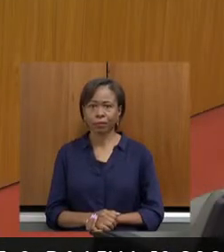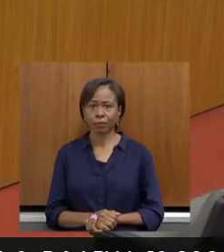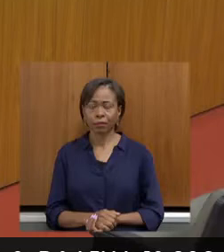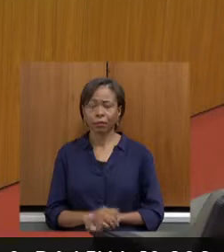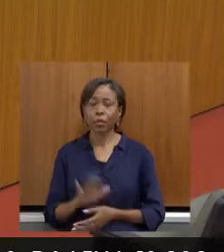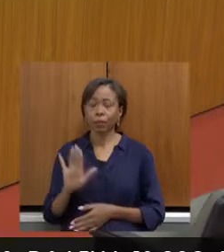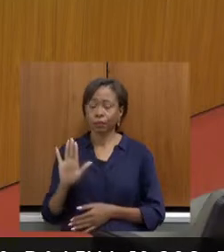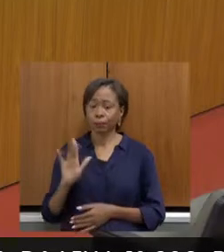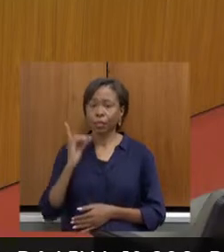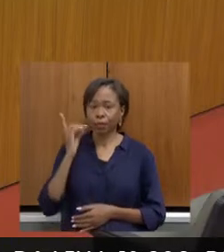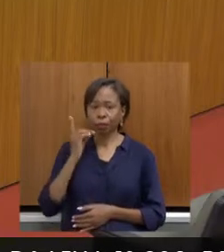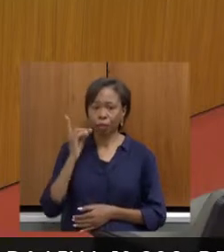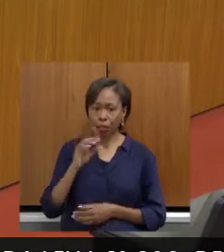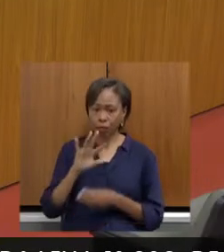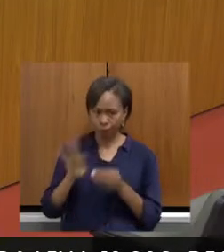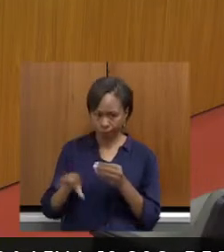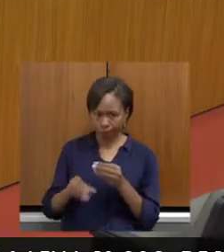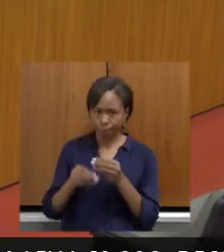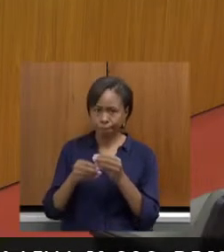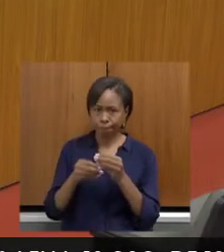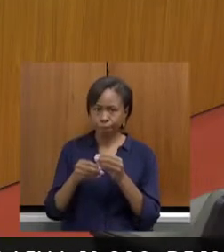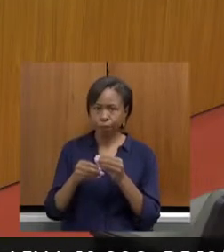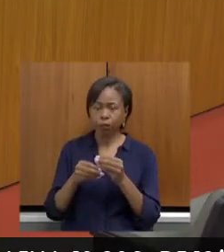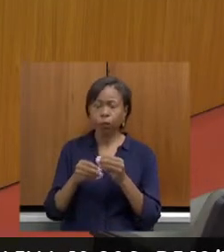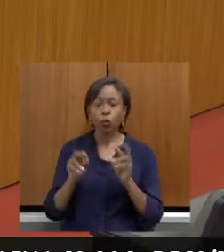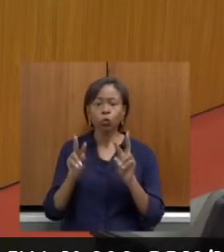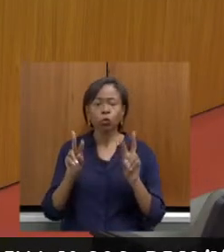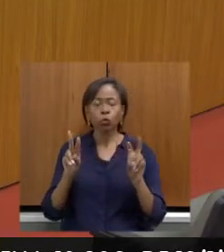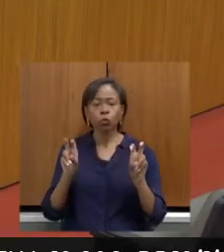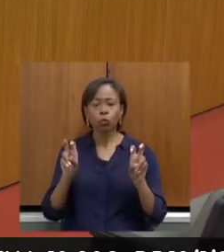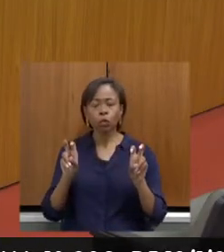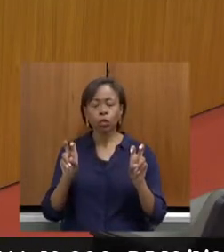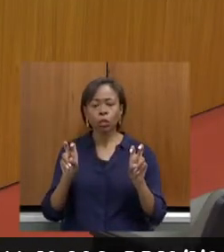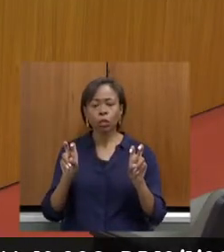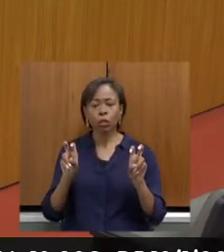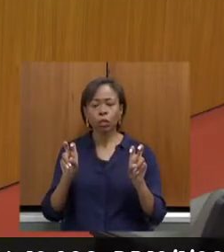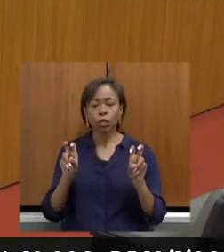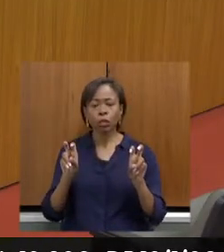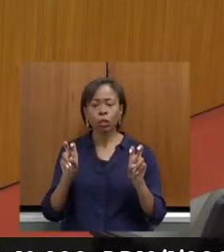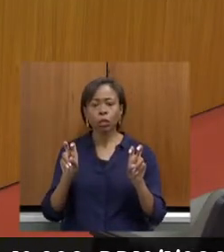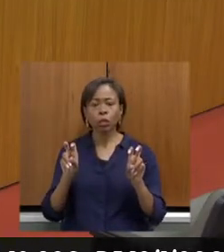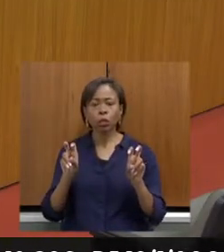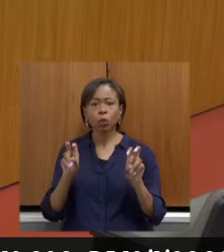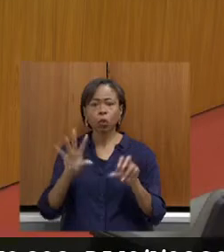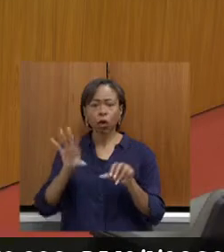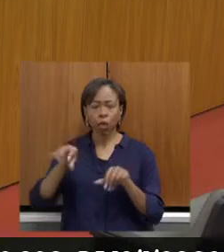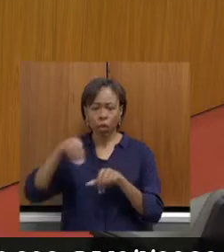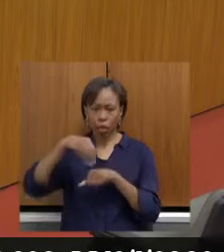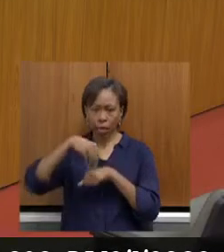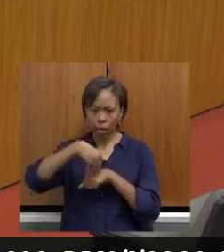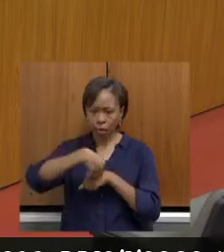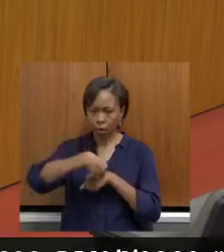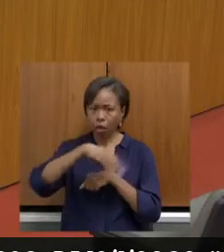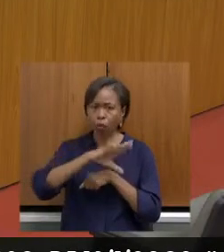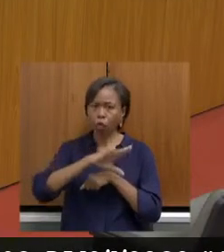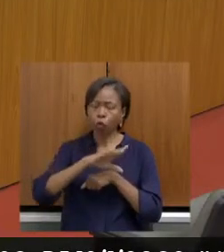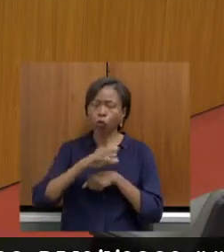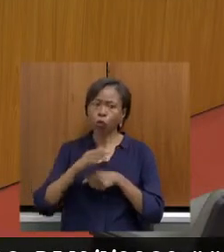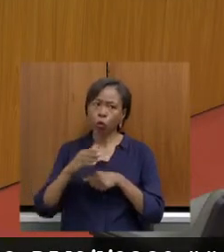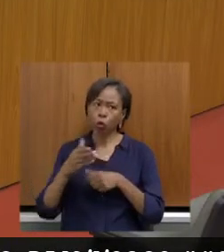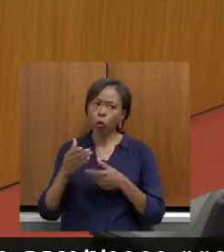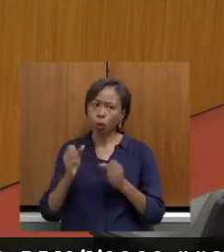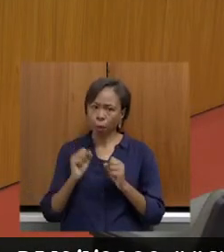Deputado, só complementando, em relação à questão, os encaminhamentos que a gente pode tomar a partir